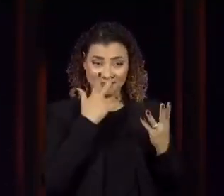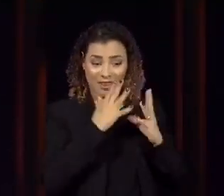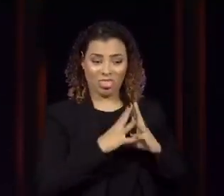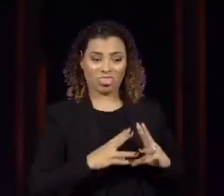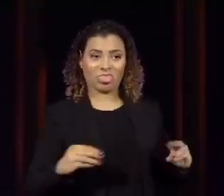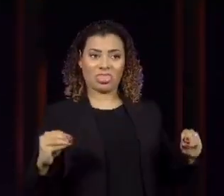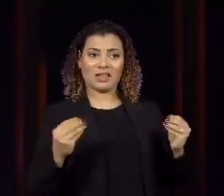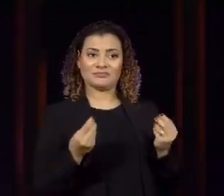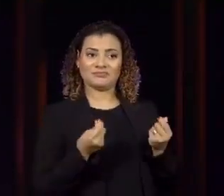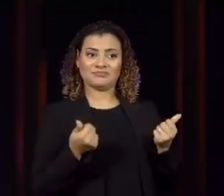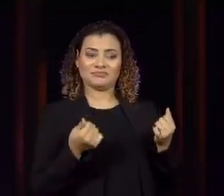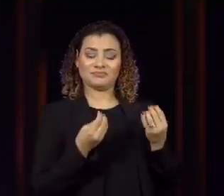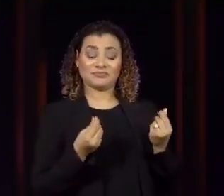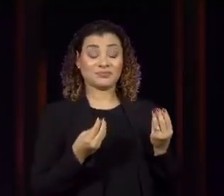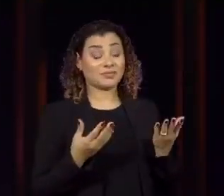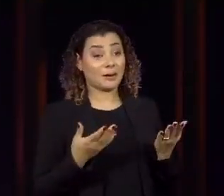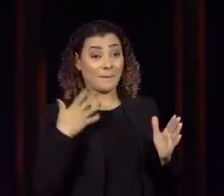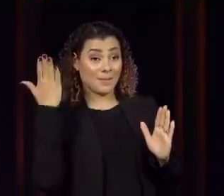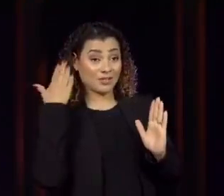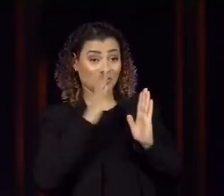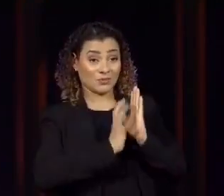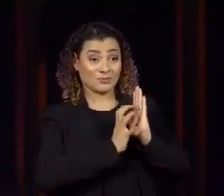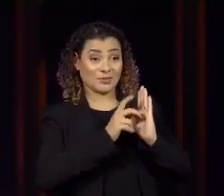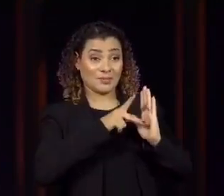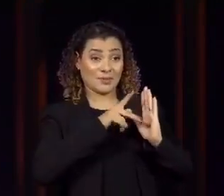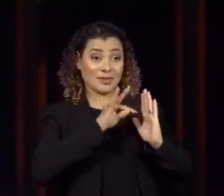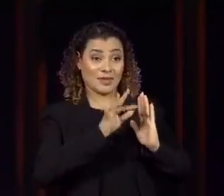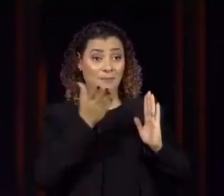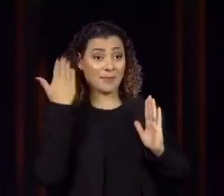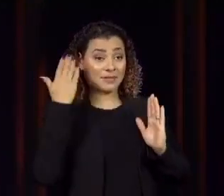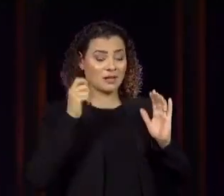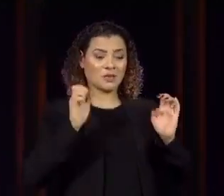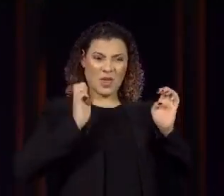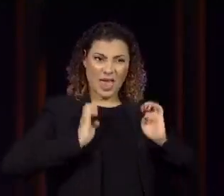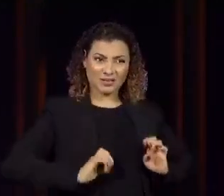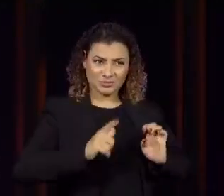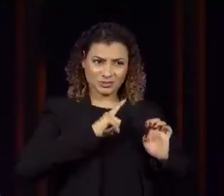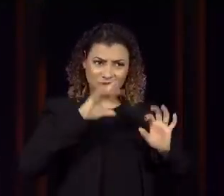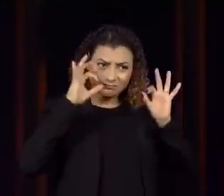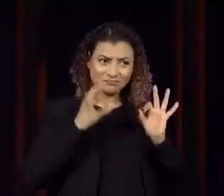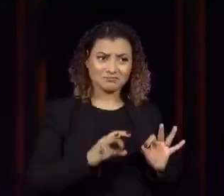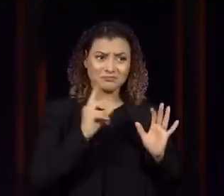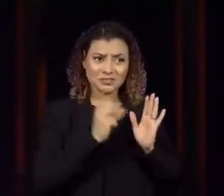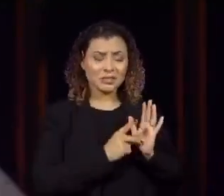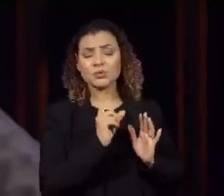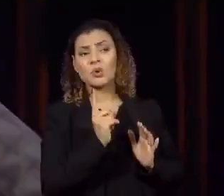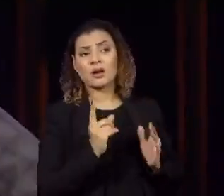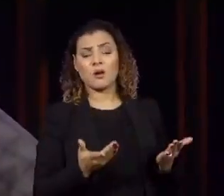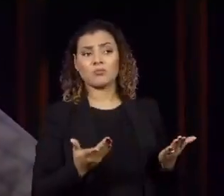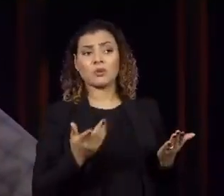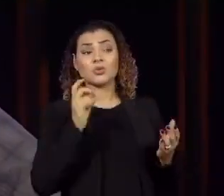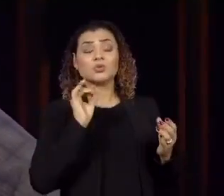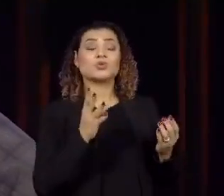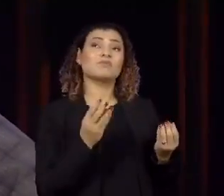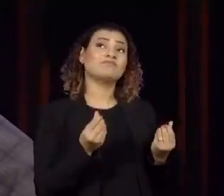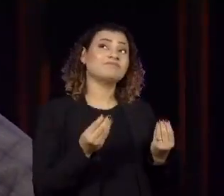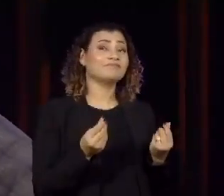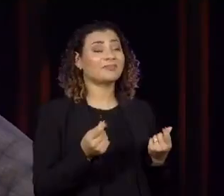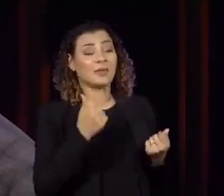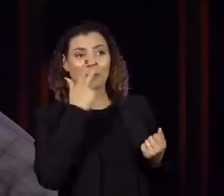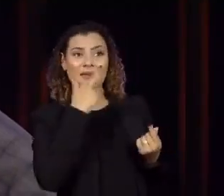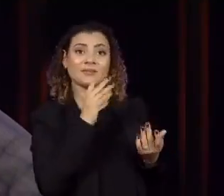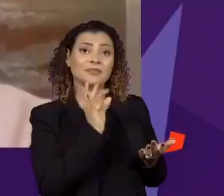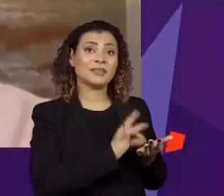partido de antes, Janine, ele era ético de verdade ou só faltavam aquelas